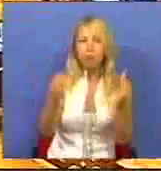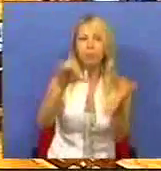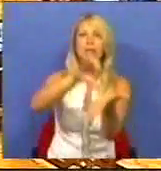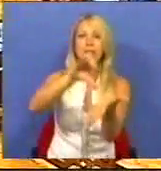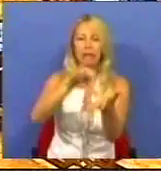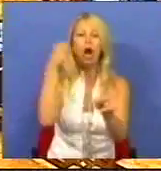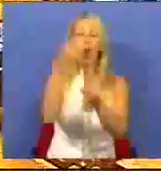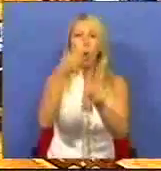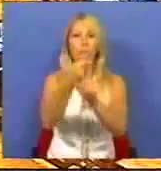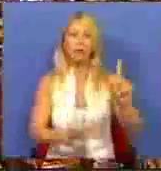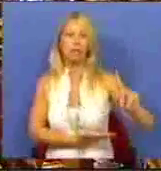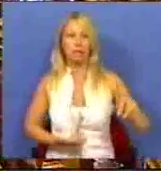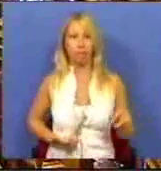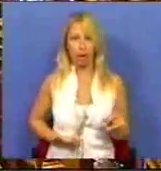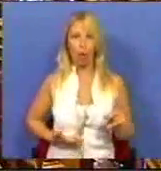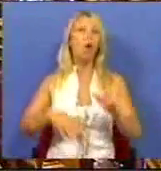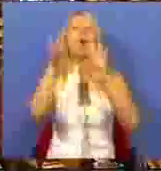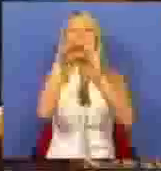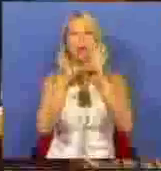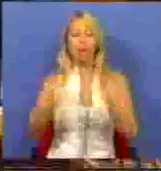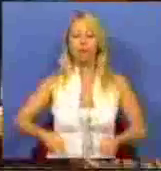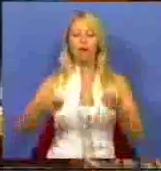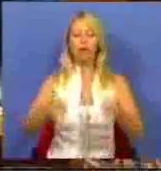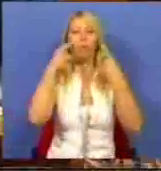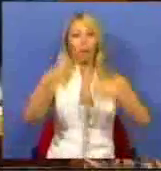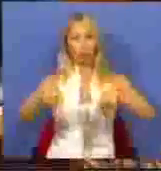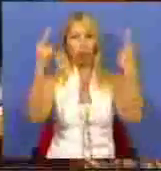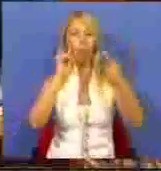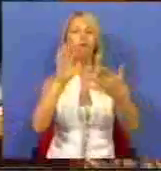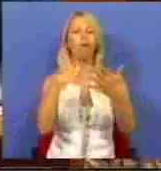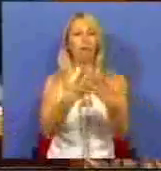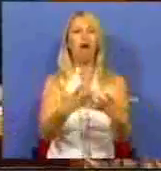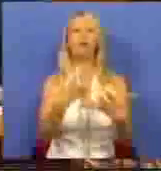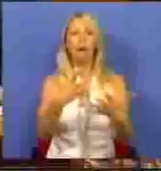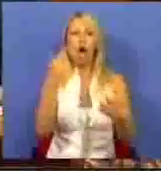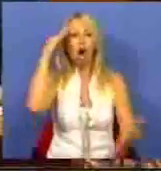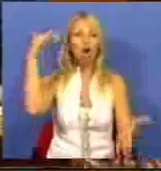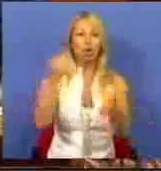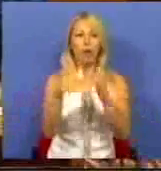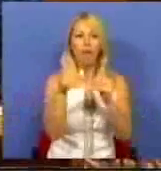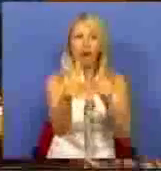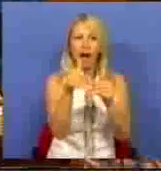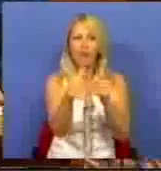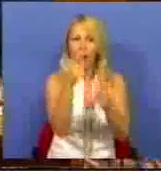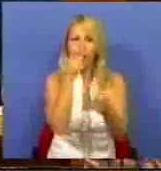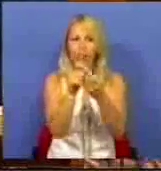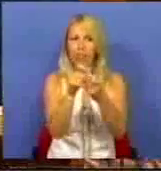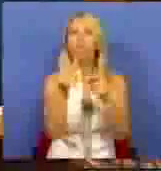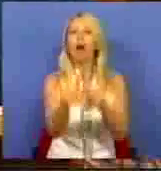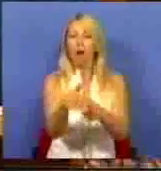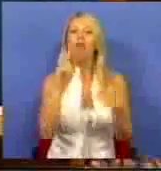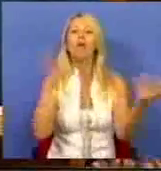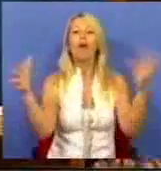combate ao desemprego, ou seja, com um programa de investimentos públicos com impactos a curto prazo favoráveis no emprego, na